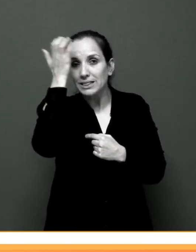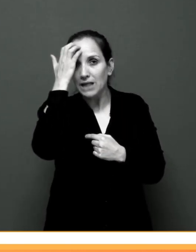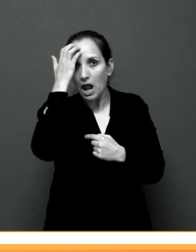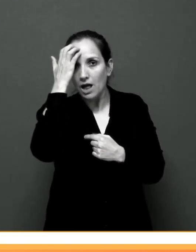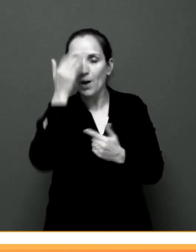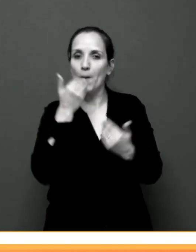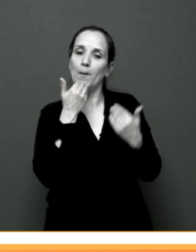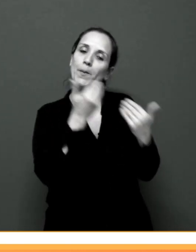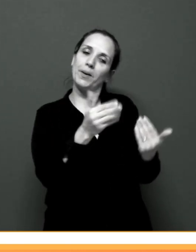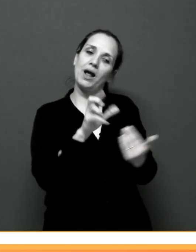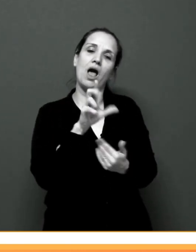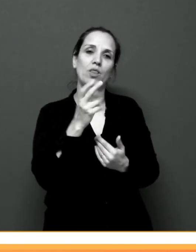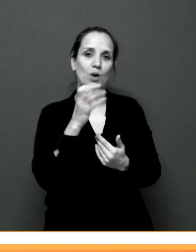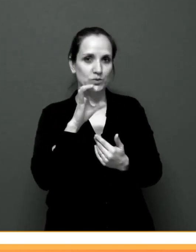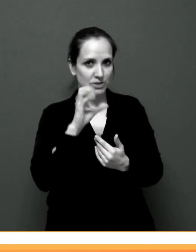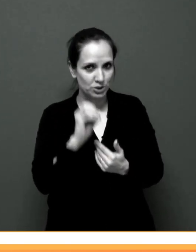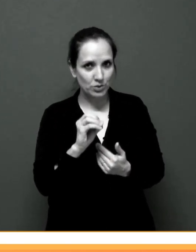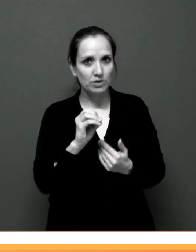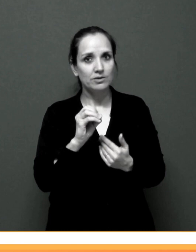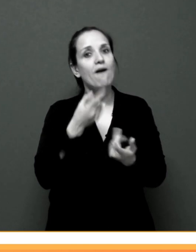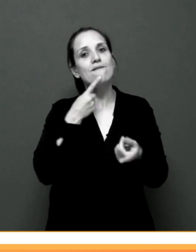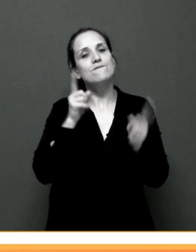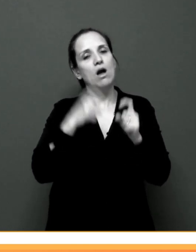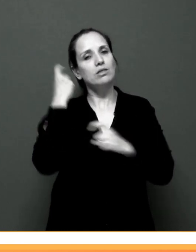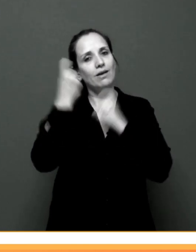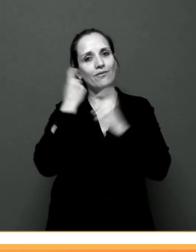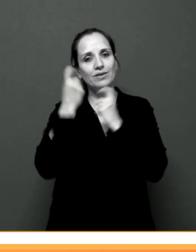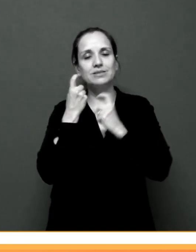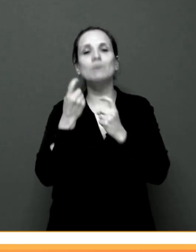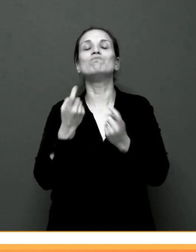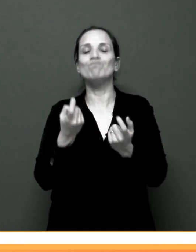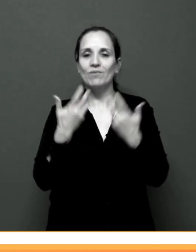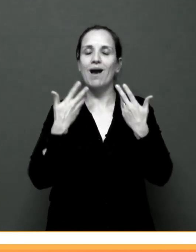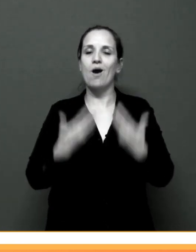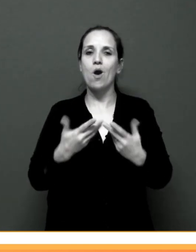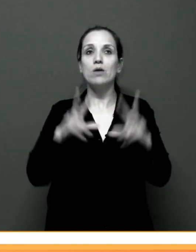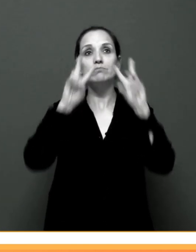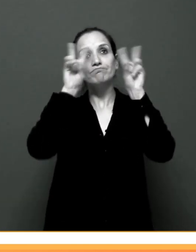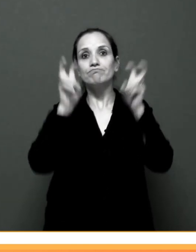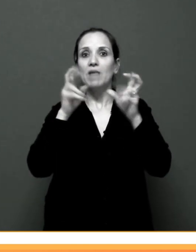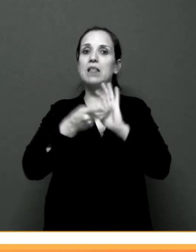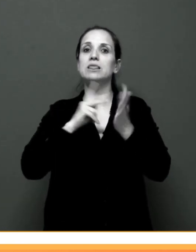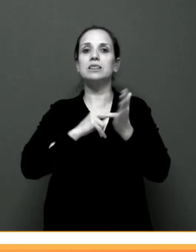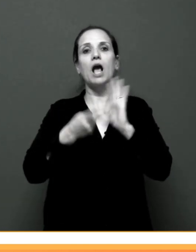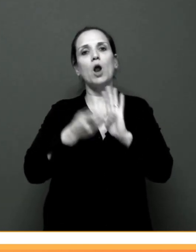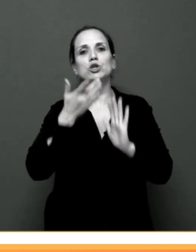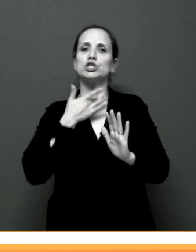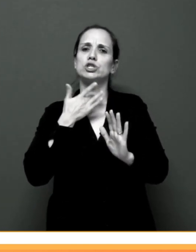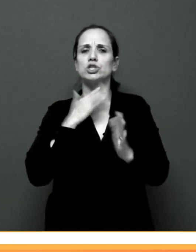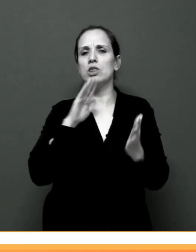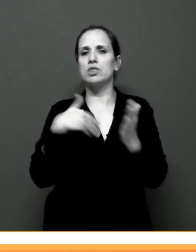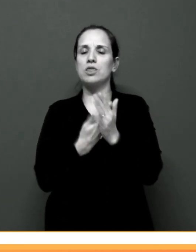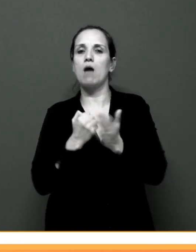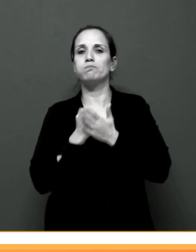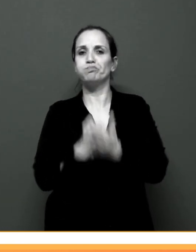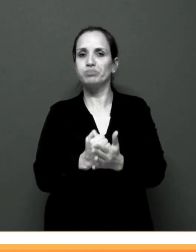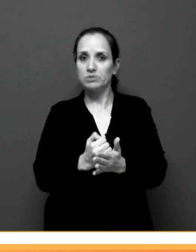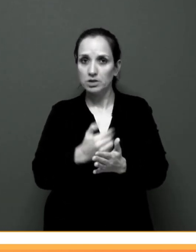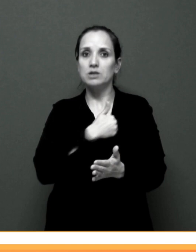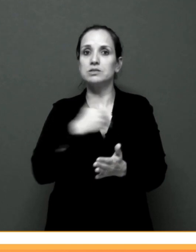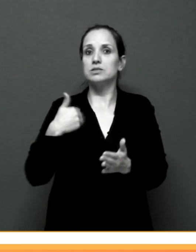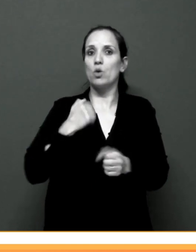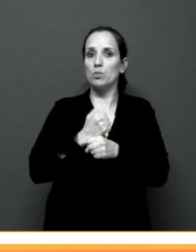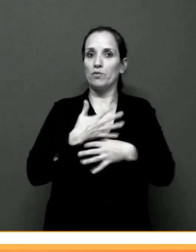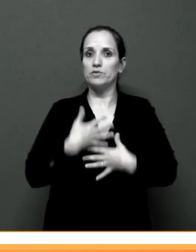obrigada, Lúcio, por este episódio e por mais uma reflexão, desta vez, sobre como as tecnologias digitais podem auxiliar à atuação profissional